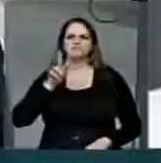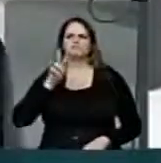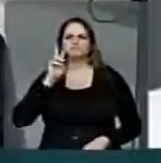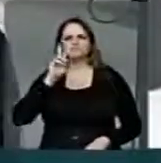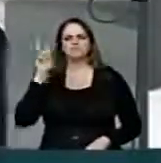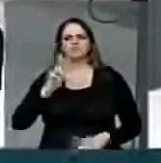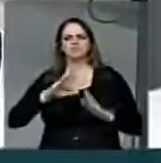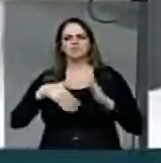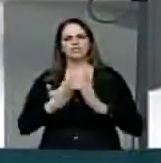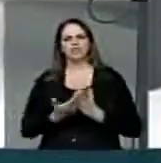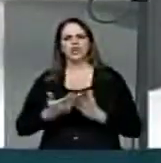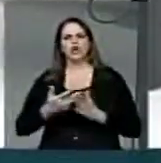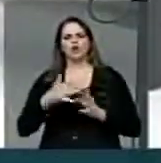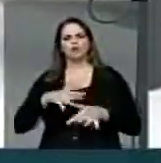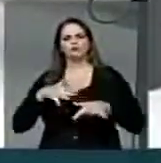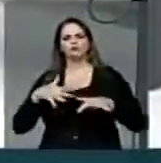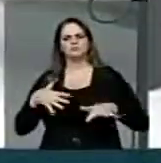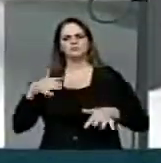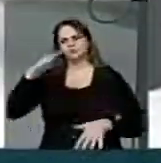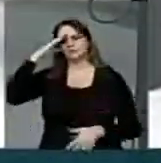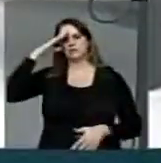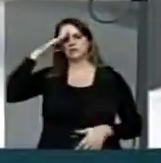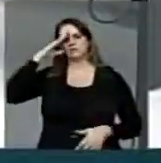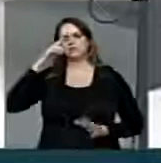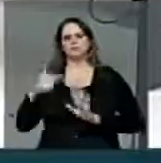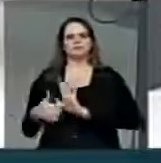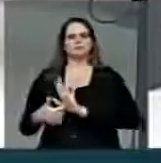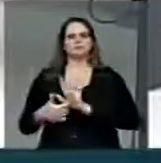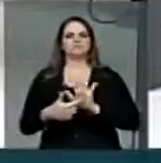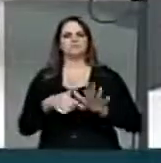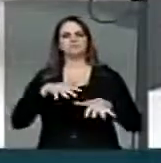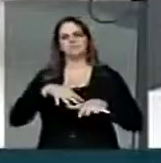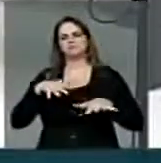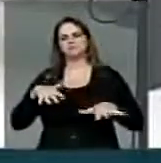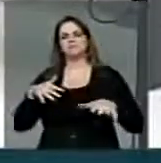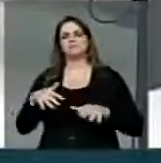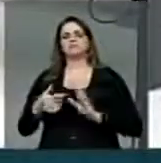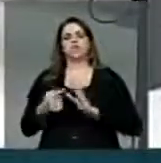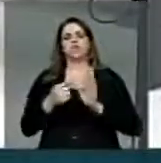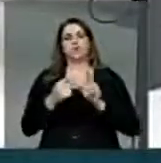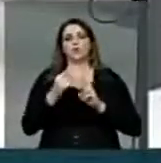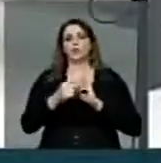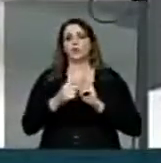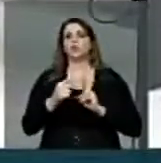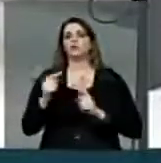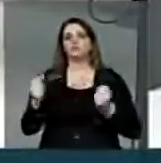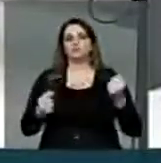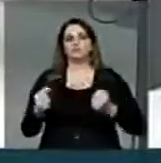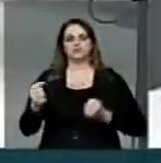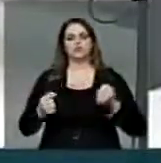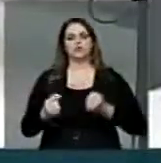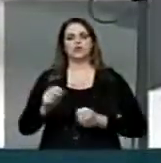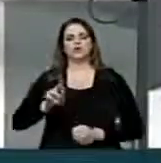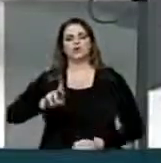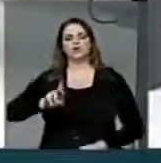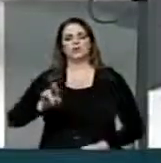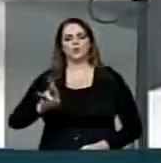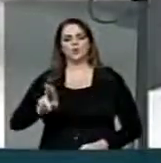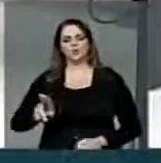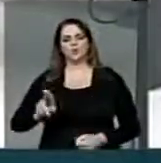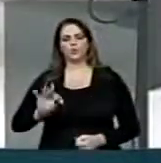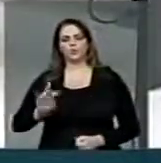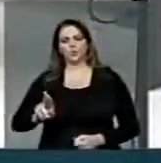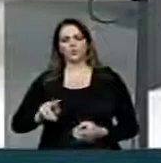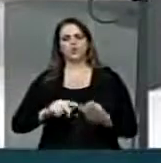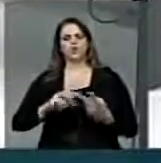desfilaram, o exército se fez presente, levando lá dois veículos militares, o Urutu e o Cascavel,